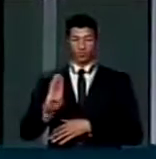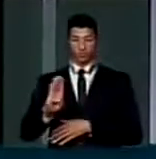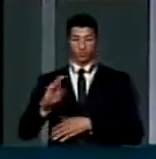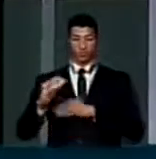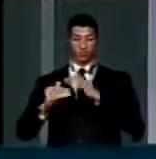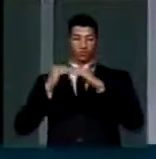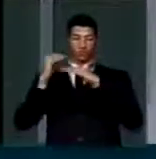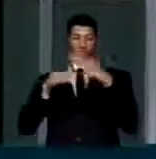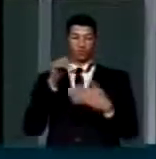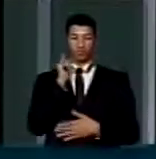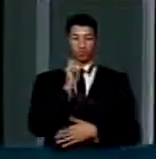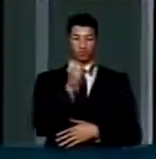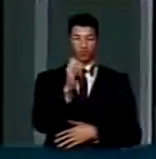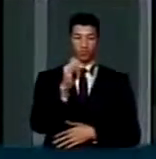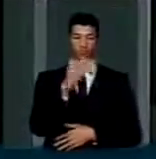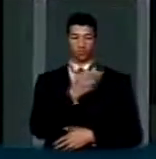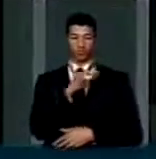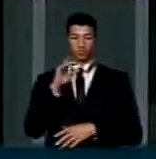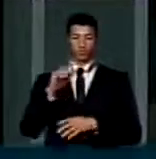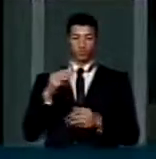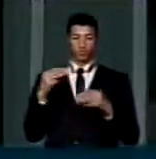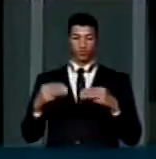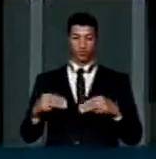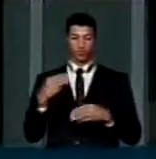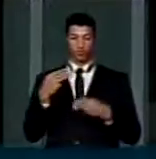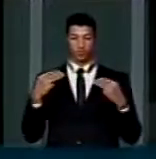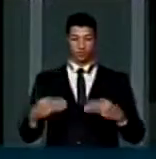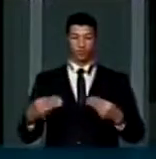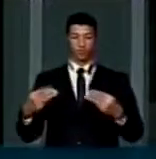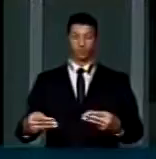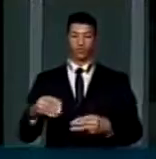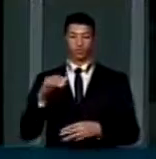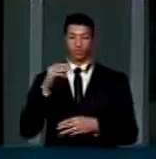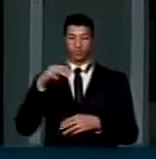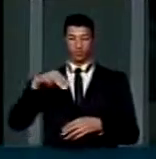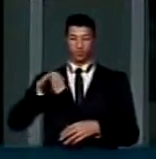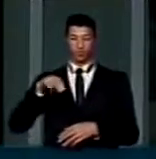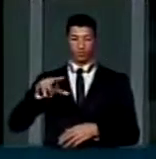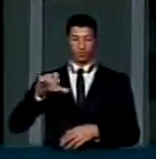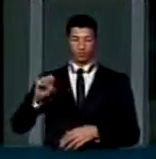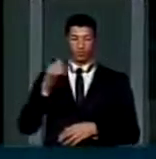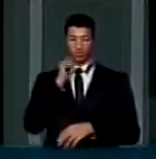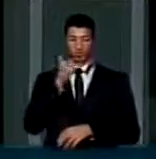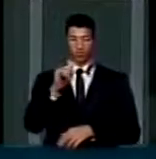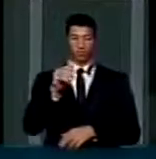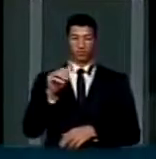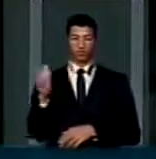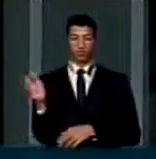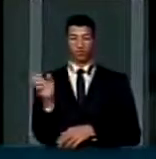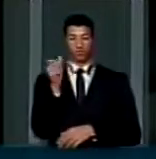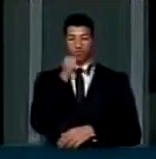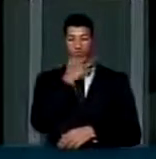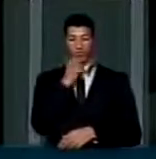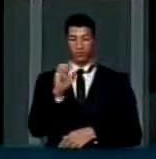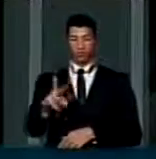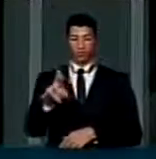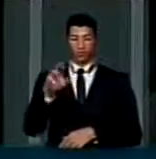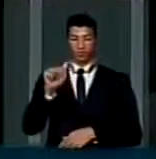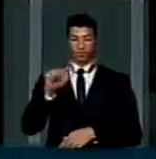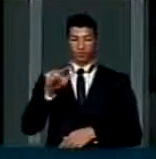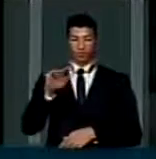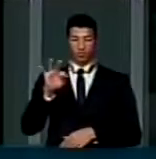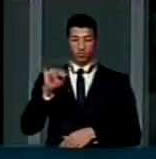Energético do Ministério de Minas e Energia, com o senhor Altino Ventura Filho.